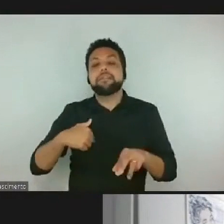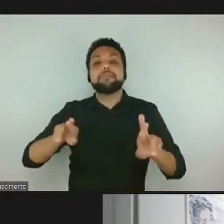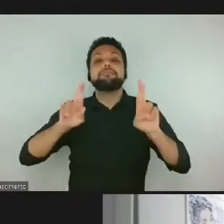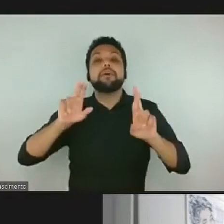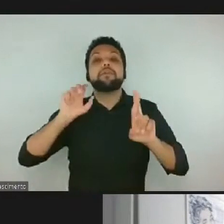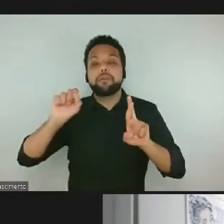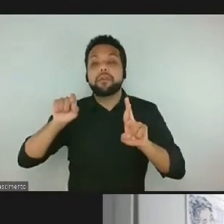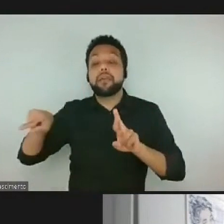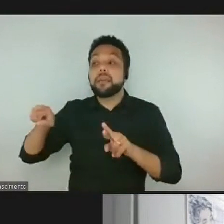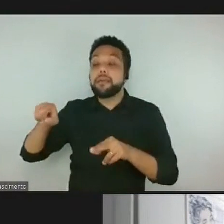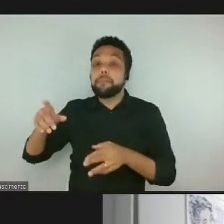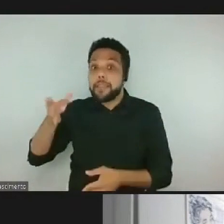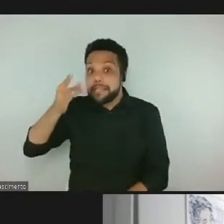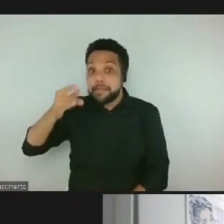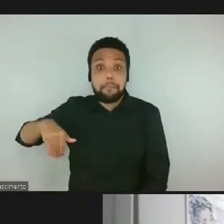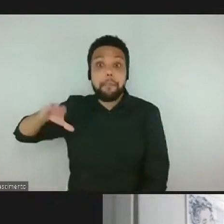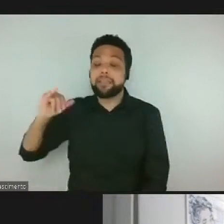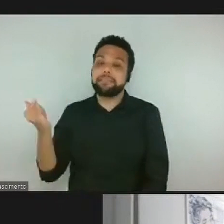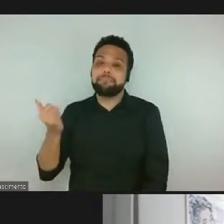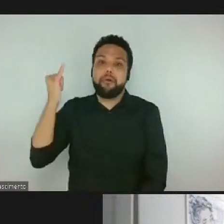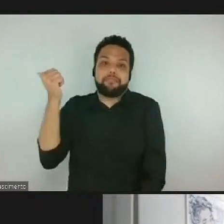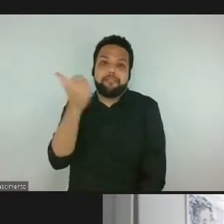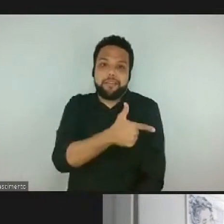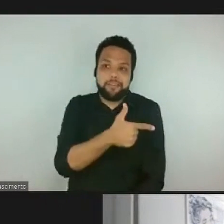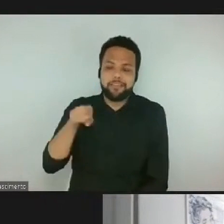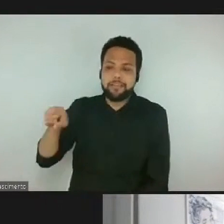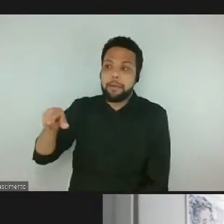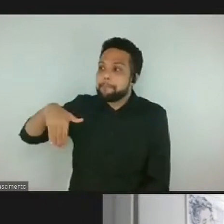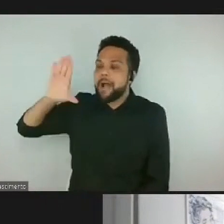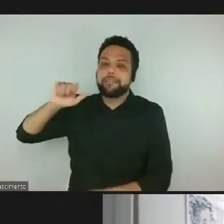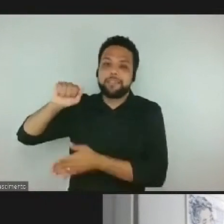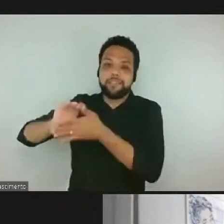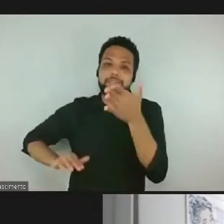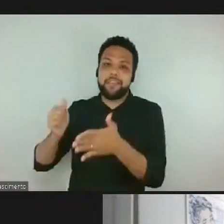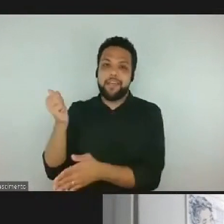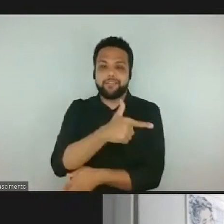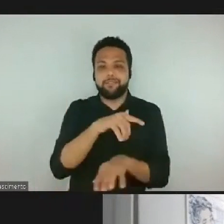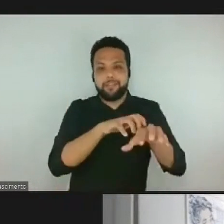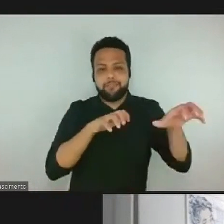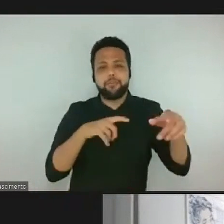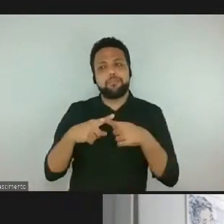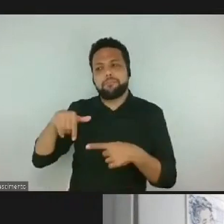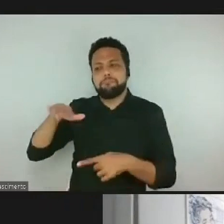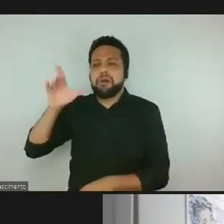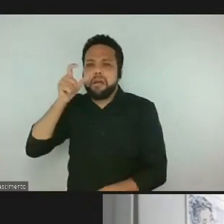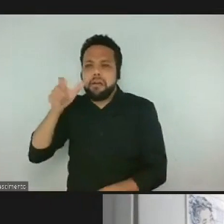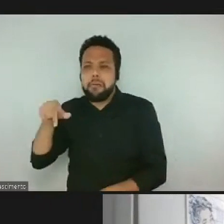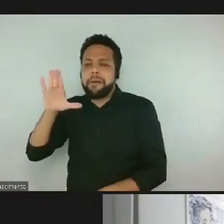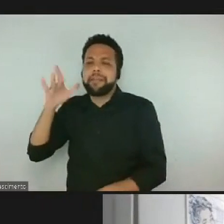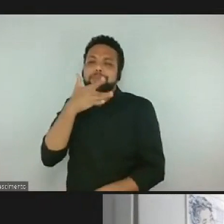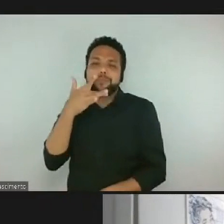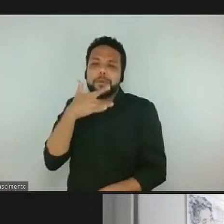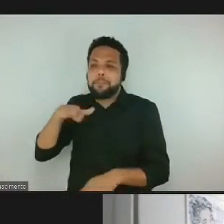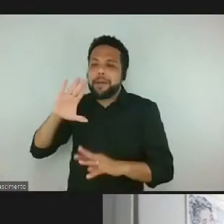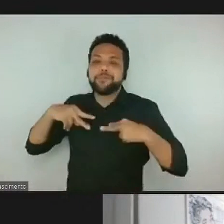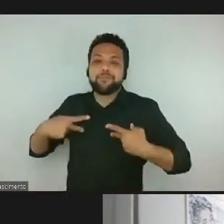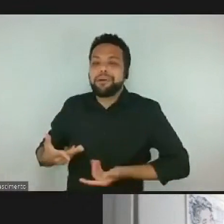seja o mais importante, o tenha maior número de atividades, porque é muito mais interessante, é mais gostoso, é mais humano.